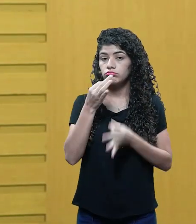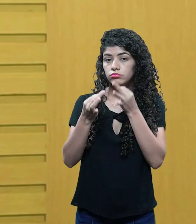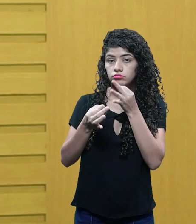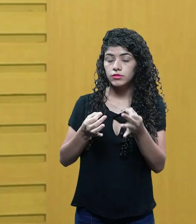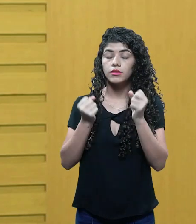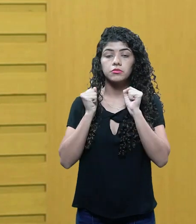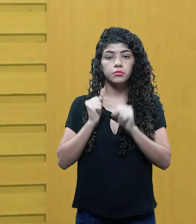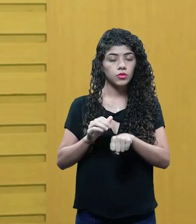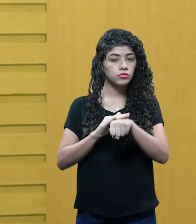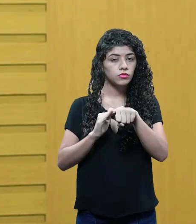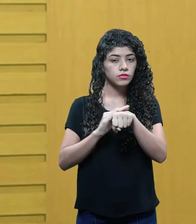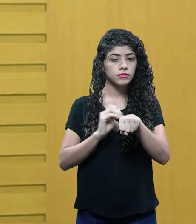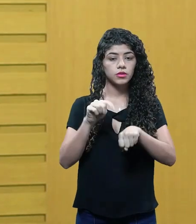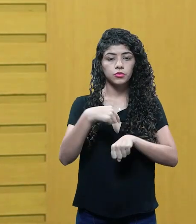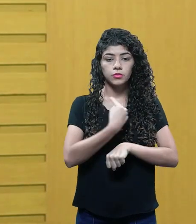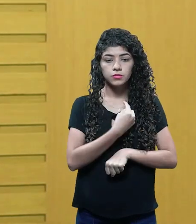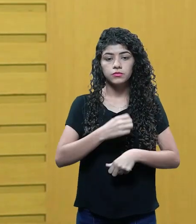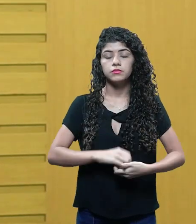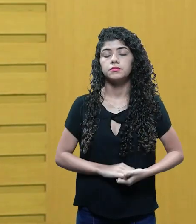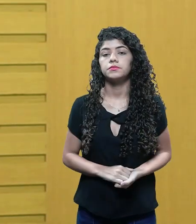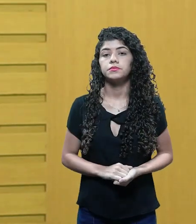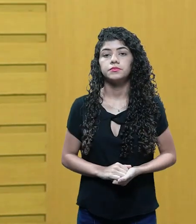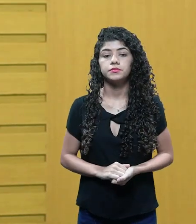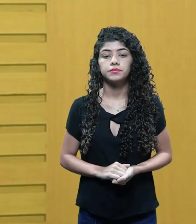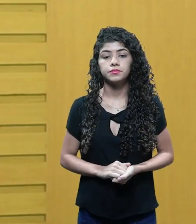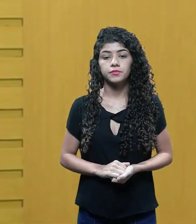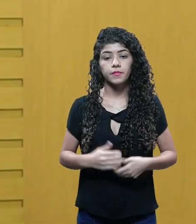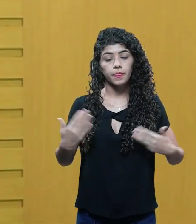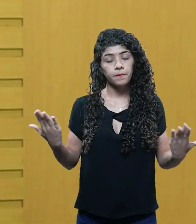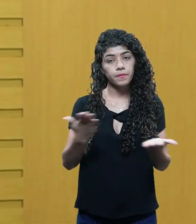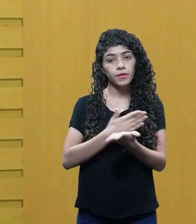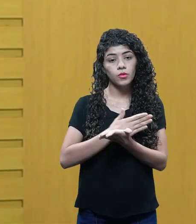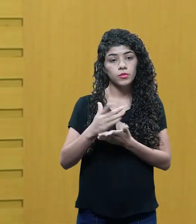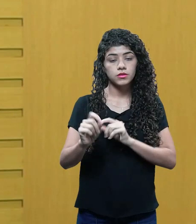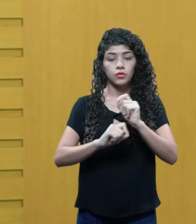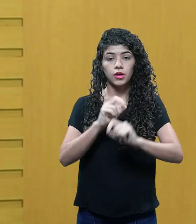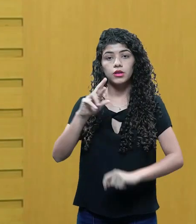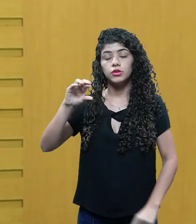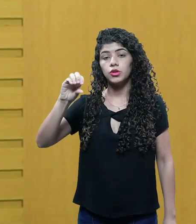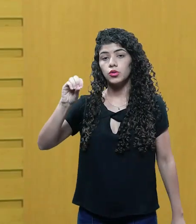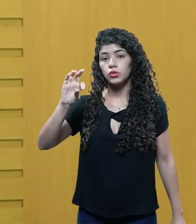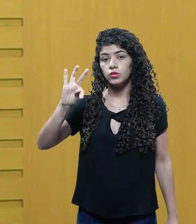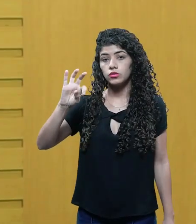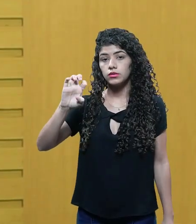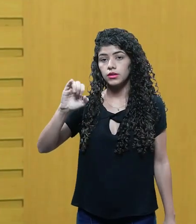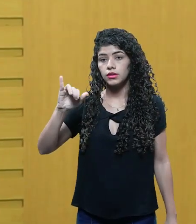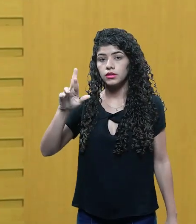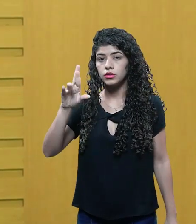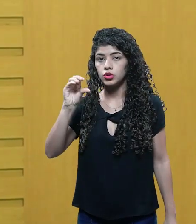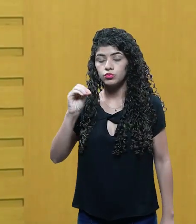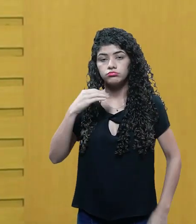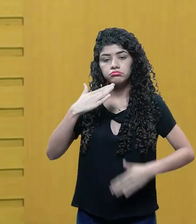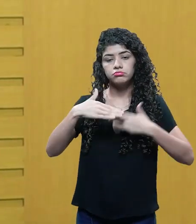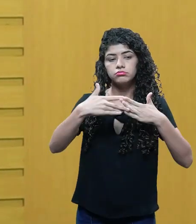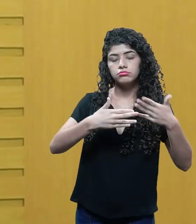comentário, estamos disponíveis no fórum ou por e-mail. E nós vamos falar sobre roteirização e desenvolvimento de